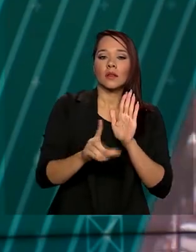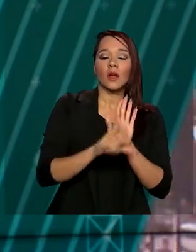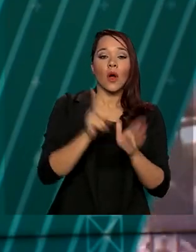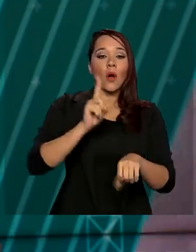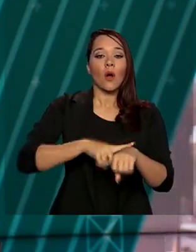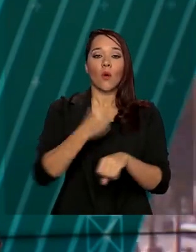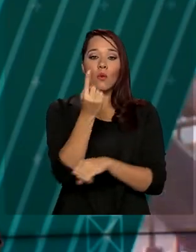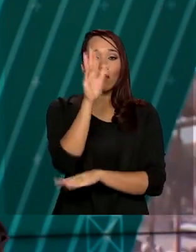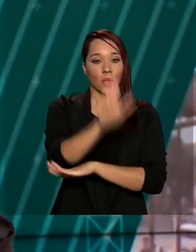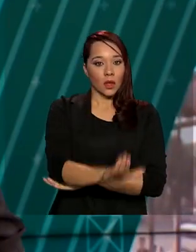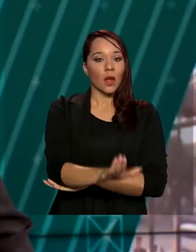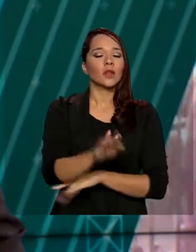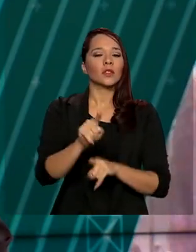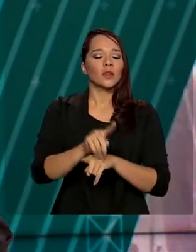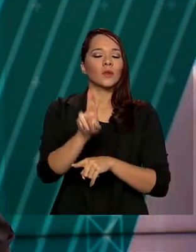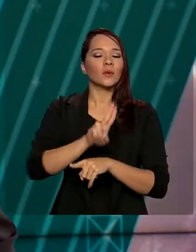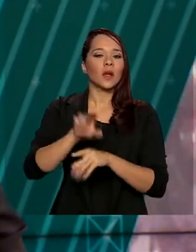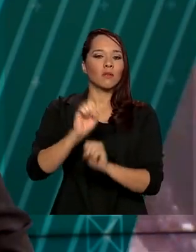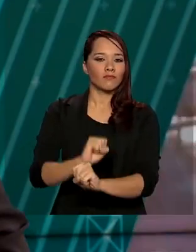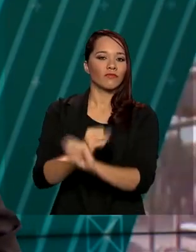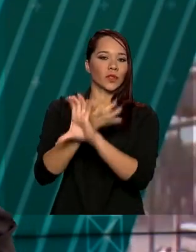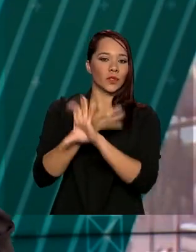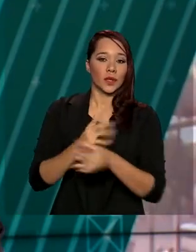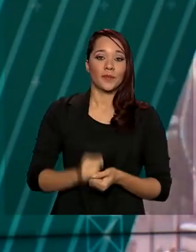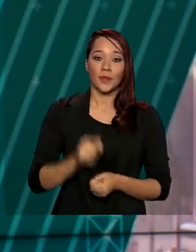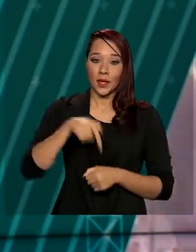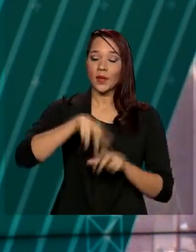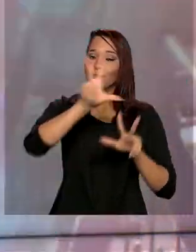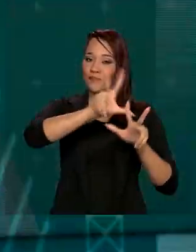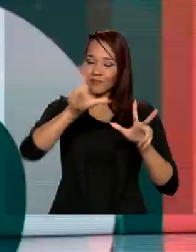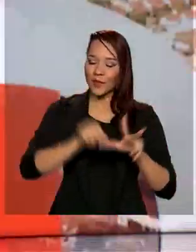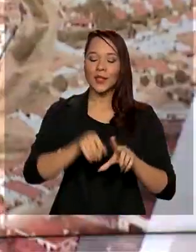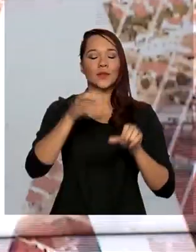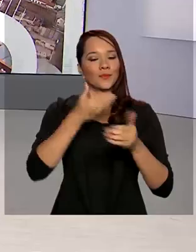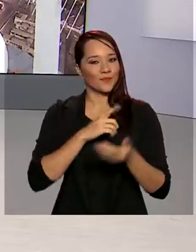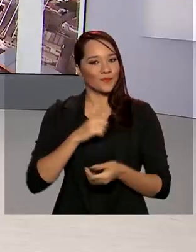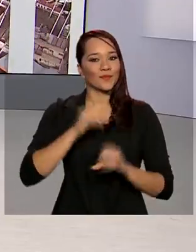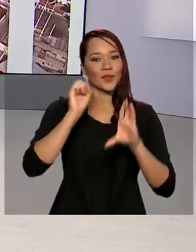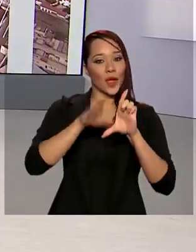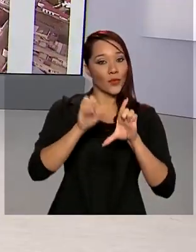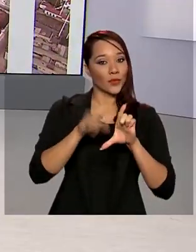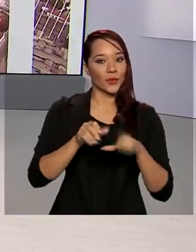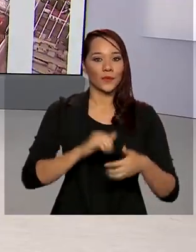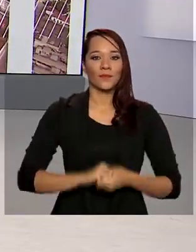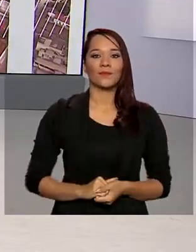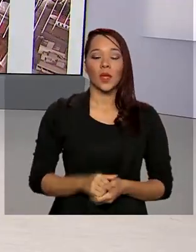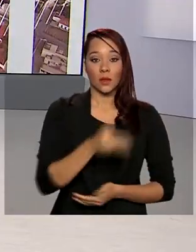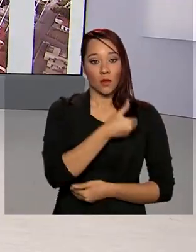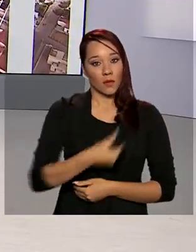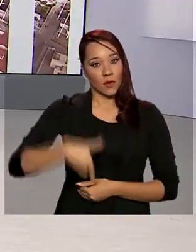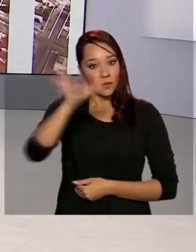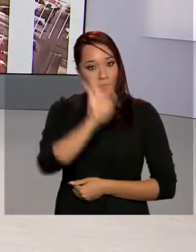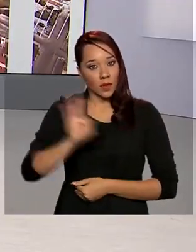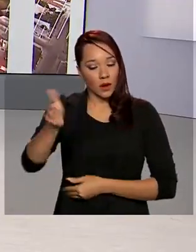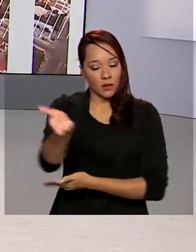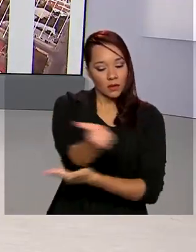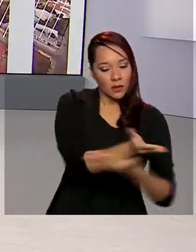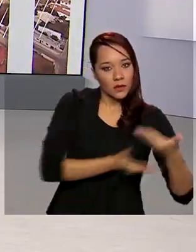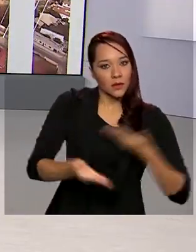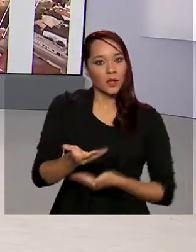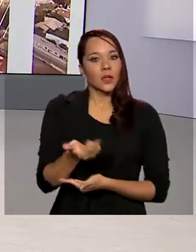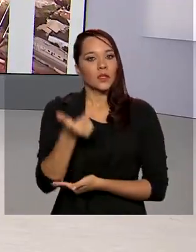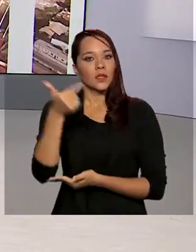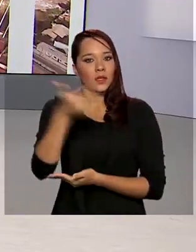hora da tarde e será por videoconferência. A TV Brasil vai transmitir ao vivo. O governo federal transferiu a segunda